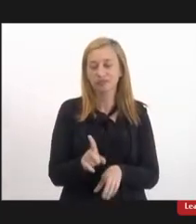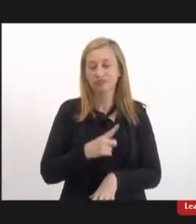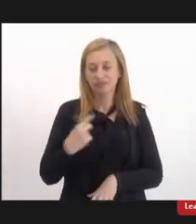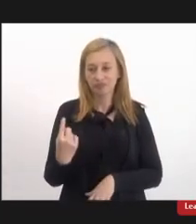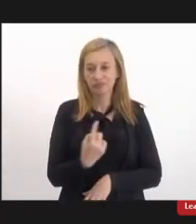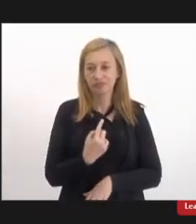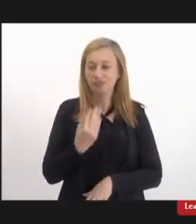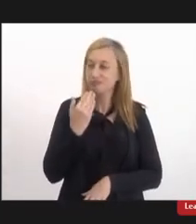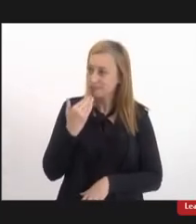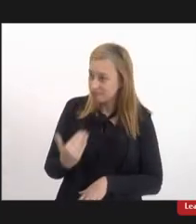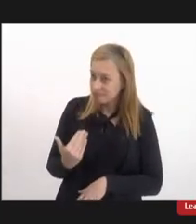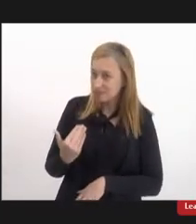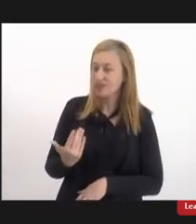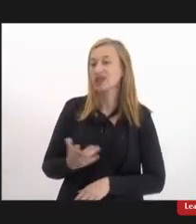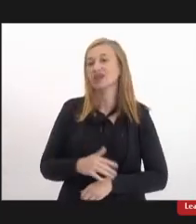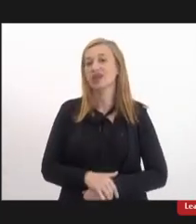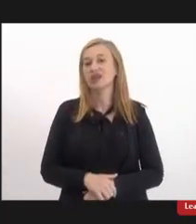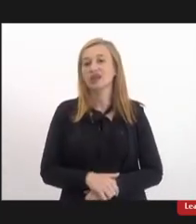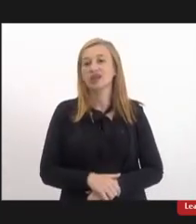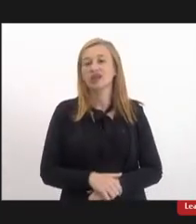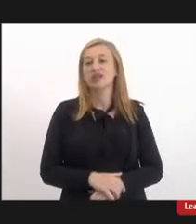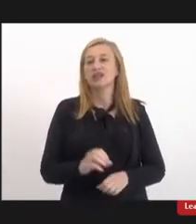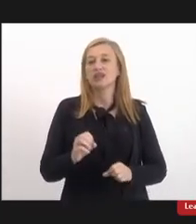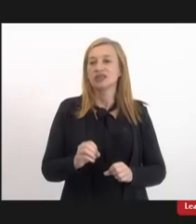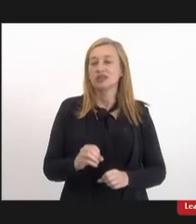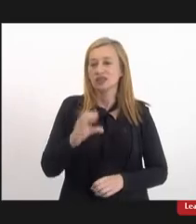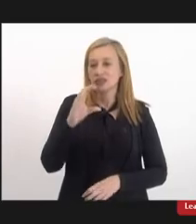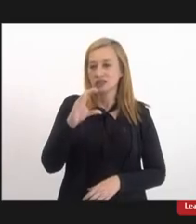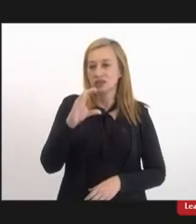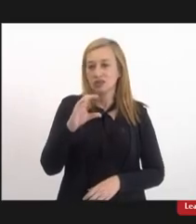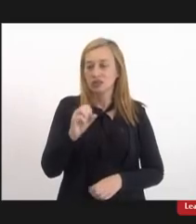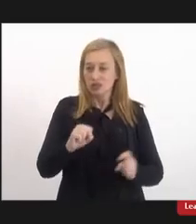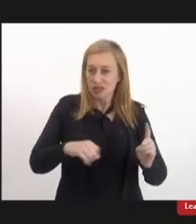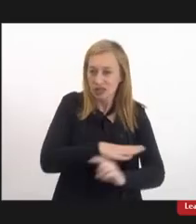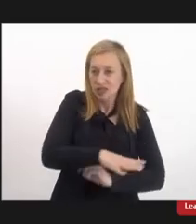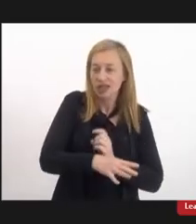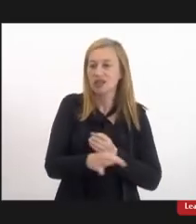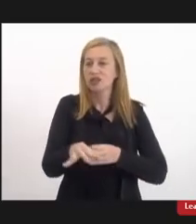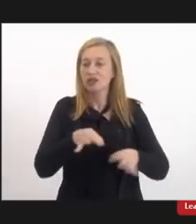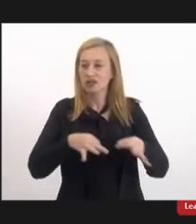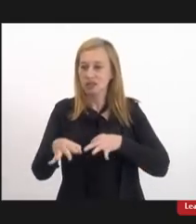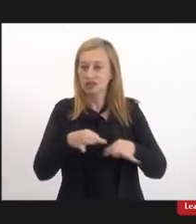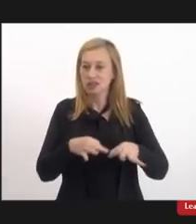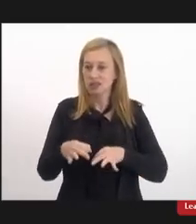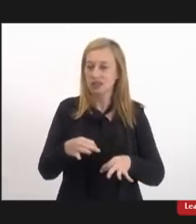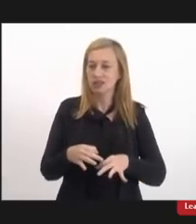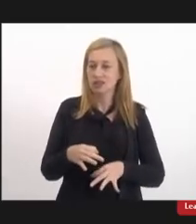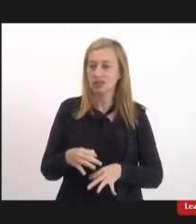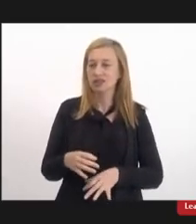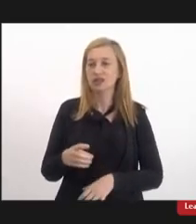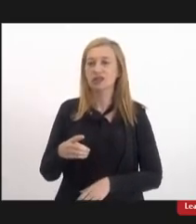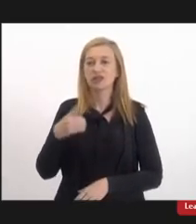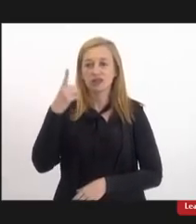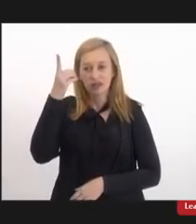gente solicitar enquanto sociedade organizada e mandato da deputada.